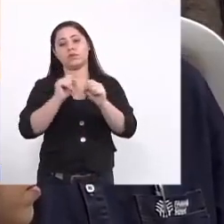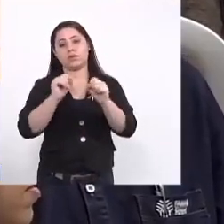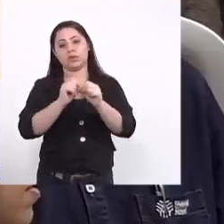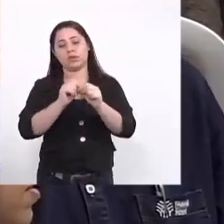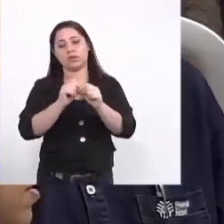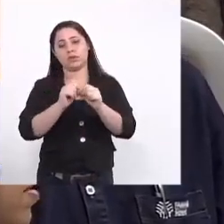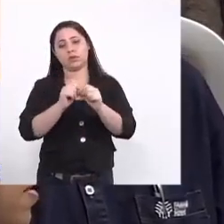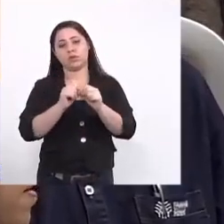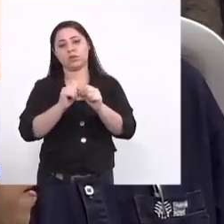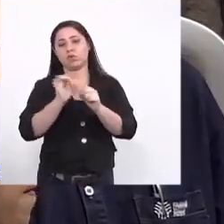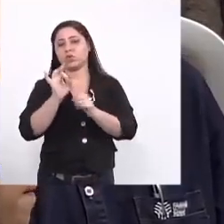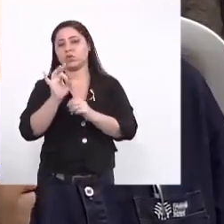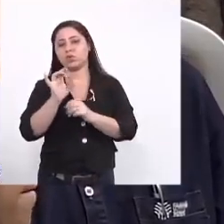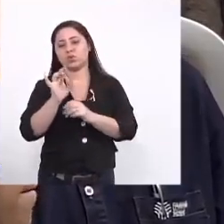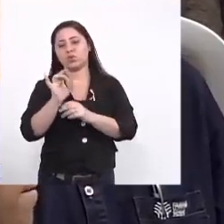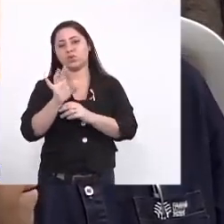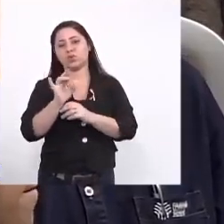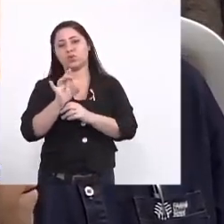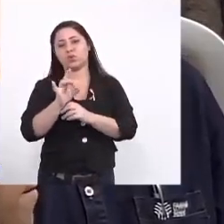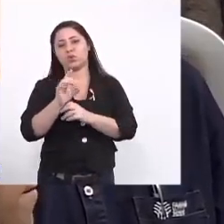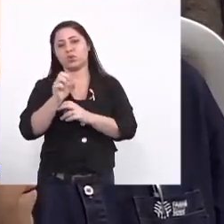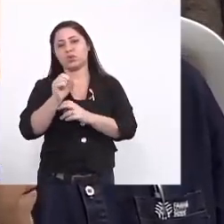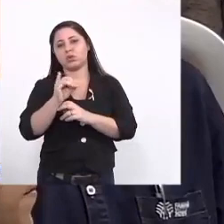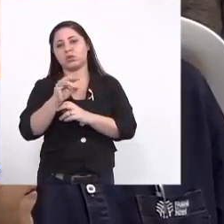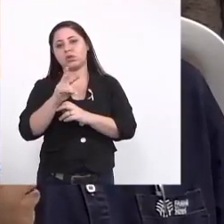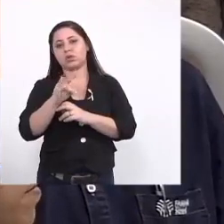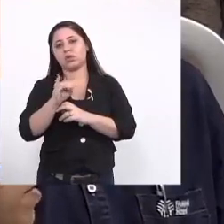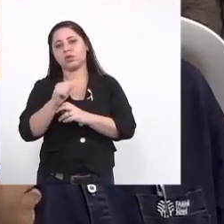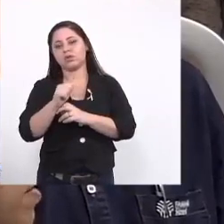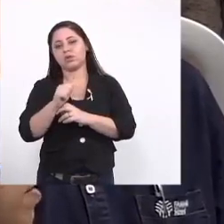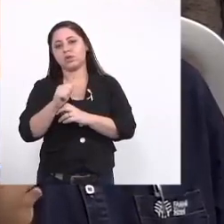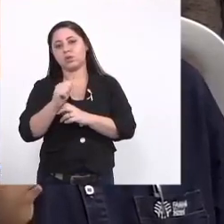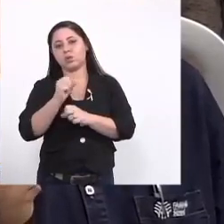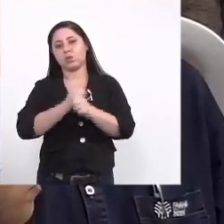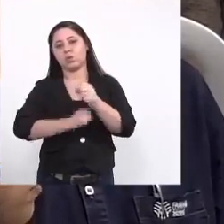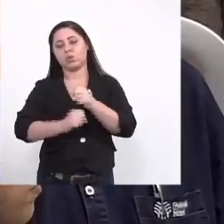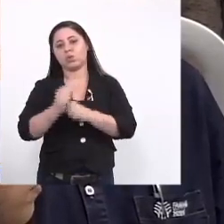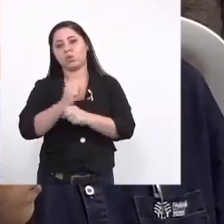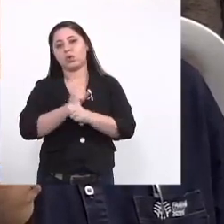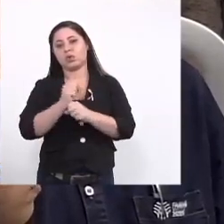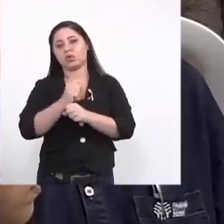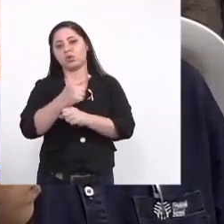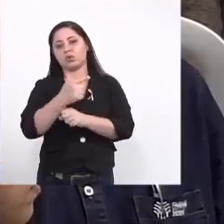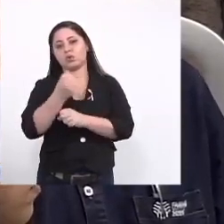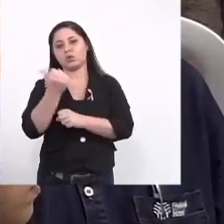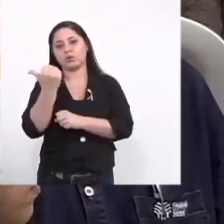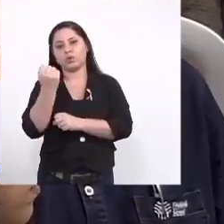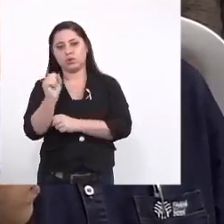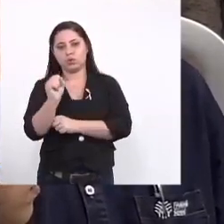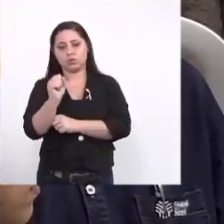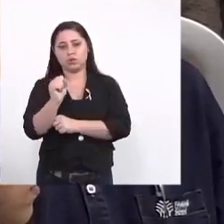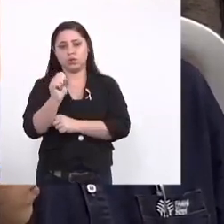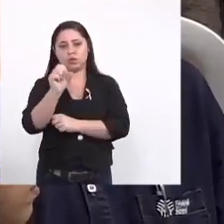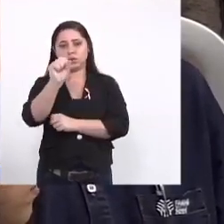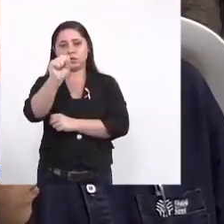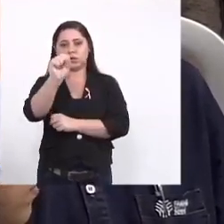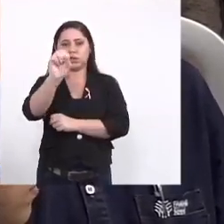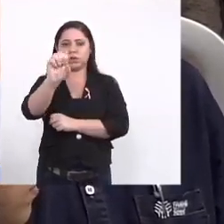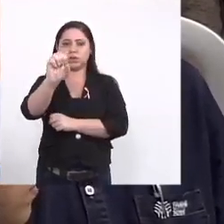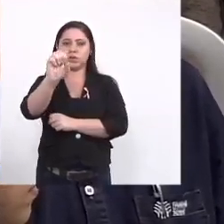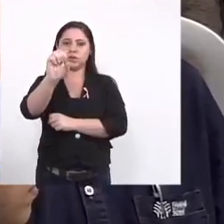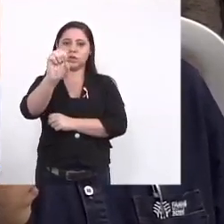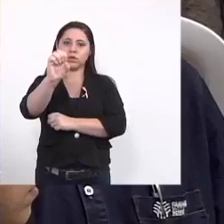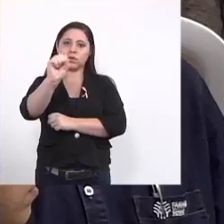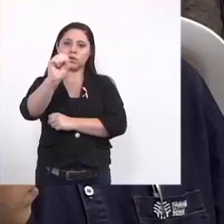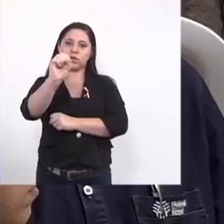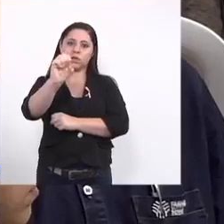só passando para a Silvia no ano de 2018 a SES enviou